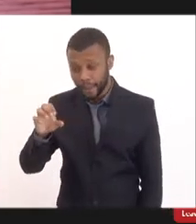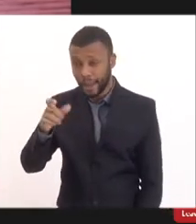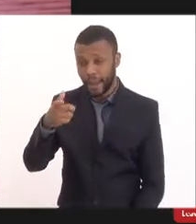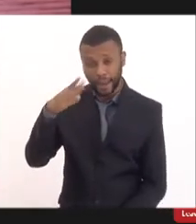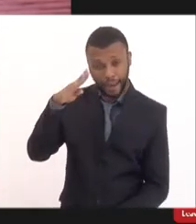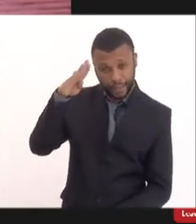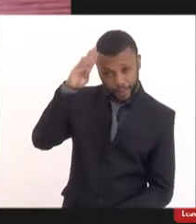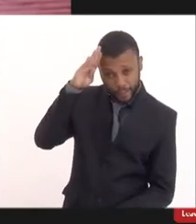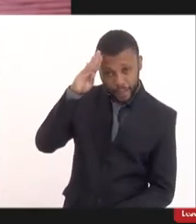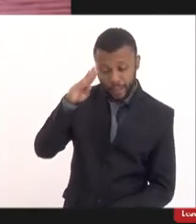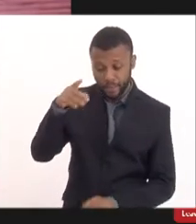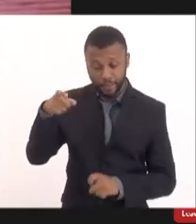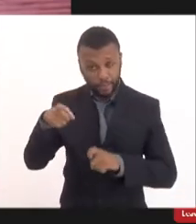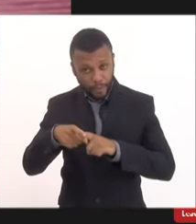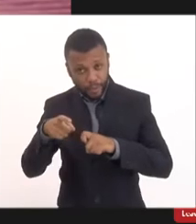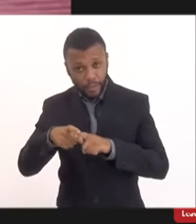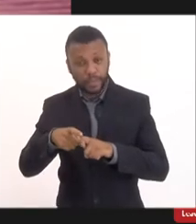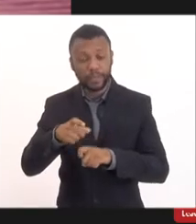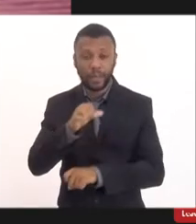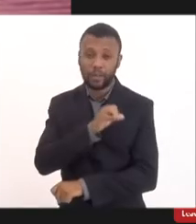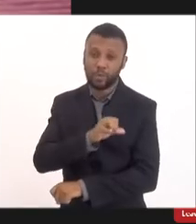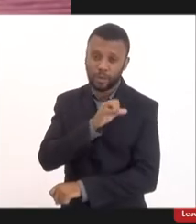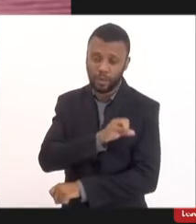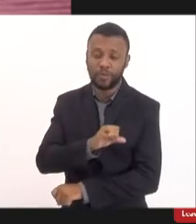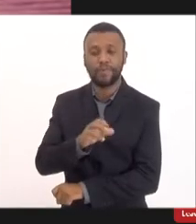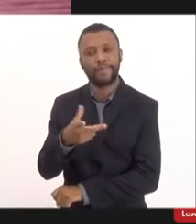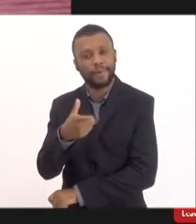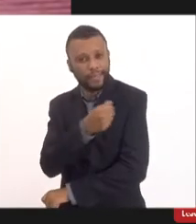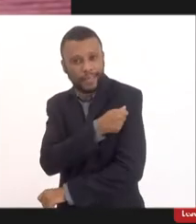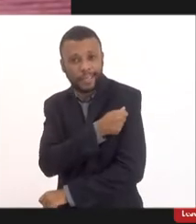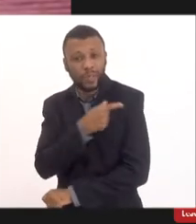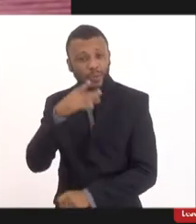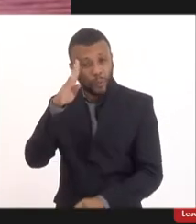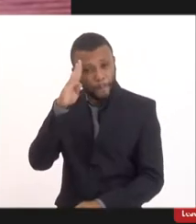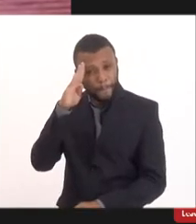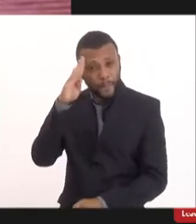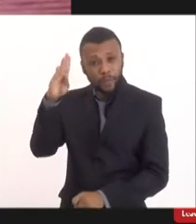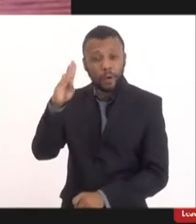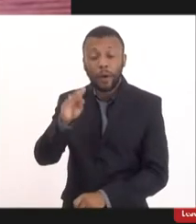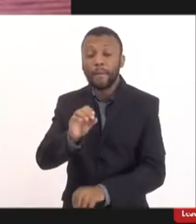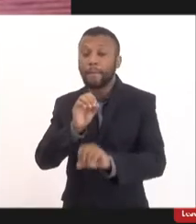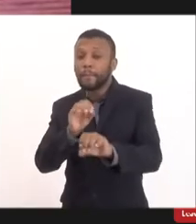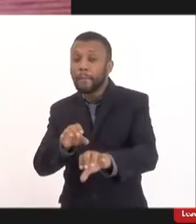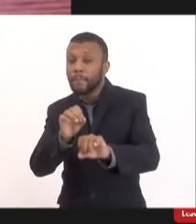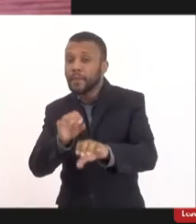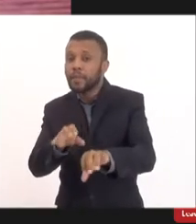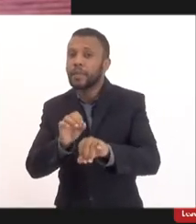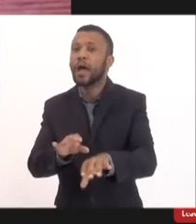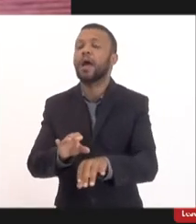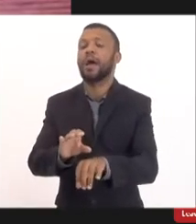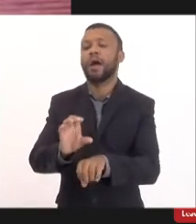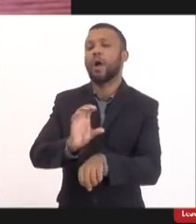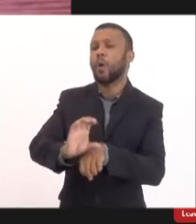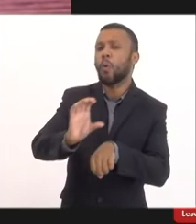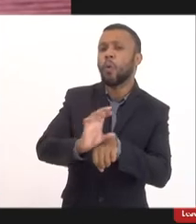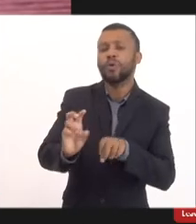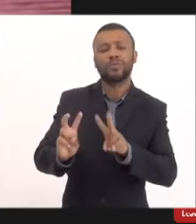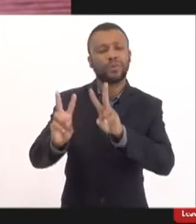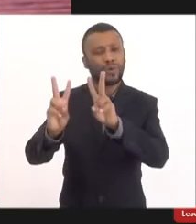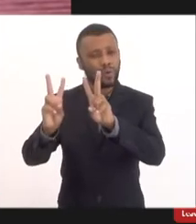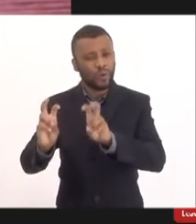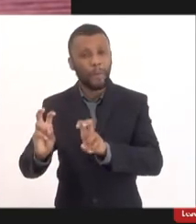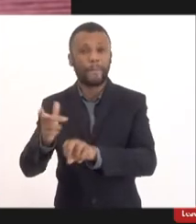e sou pioneiro em ministrar cursos de vacina pelo Brasil afora inclusive fui